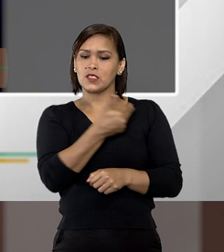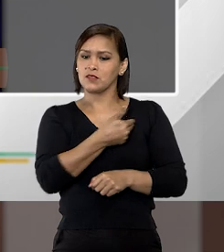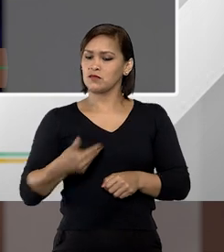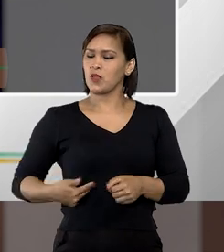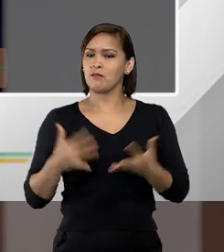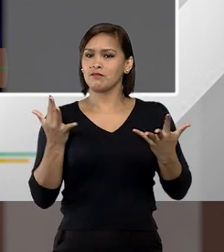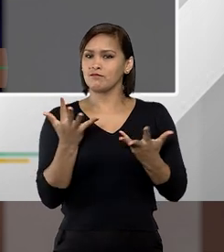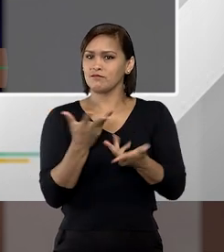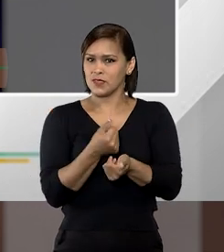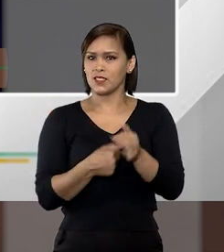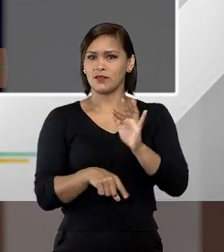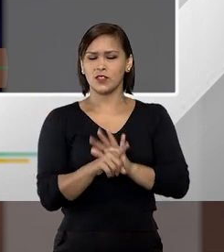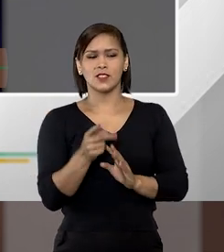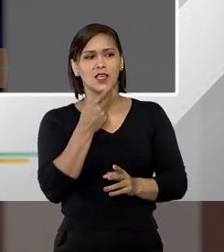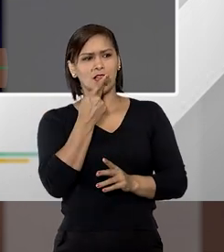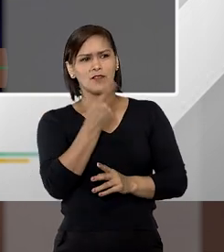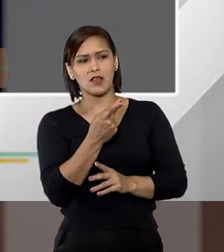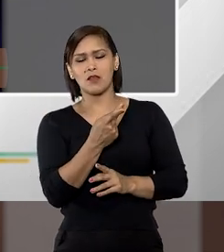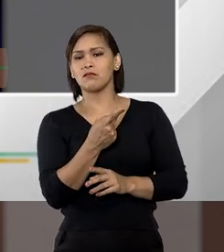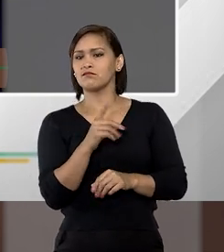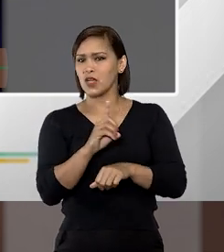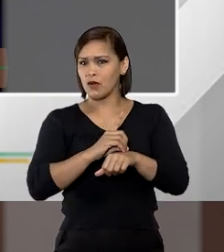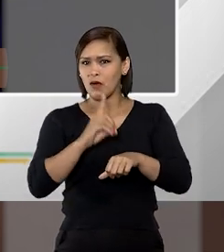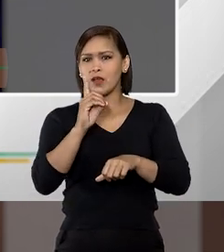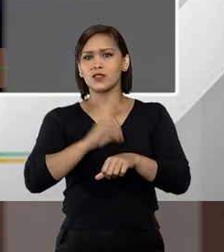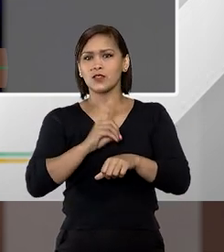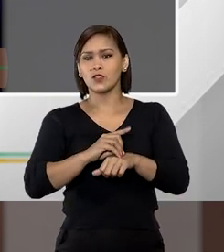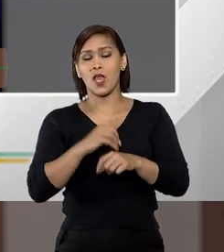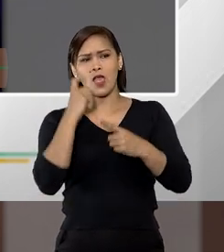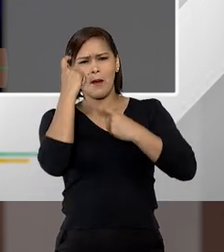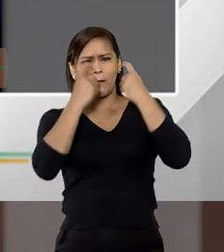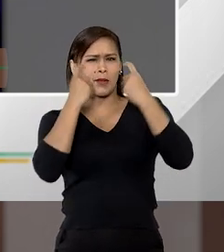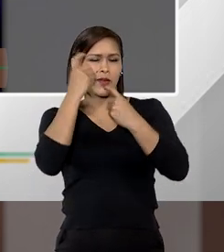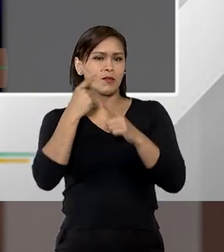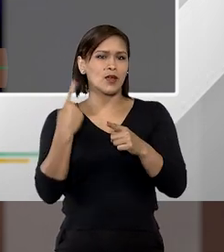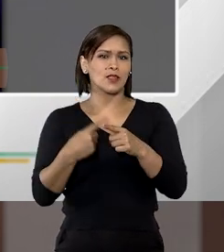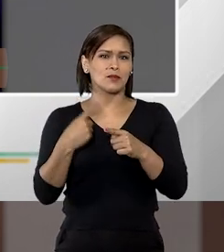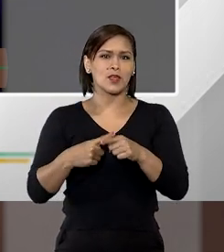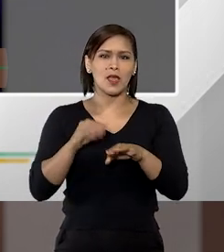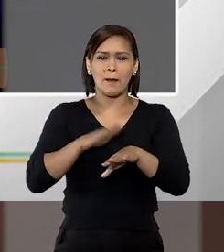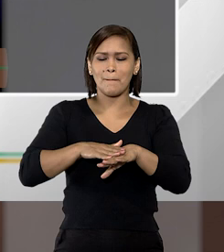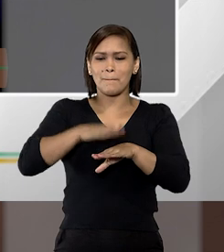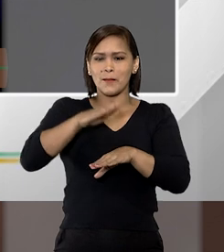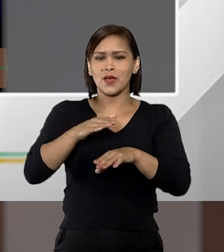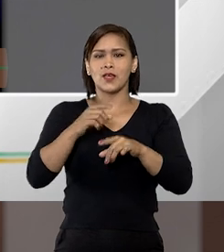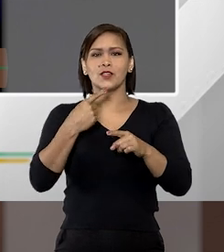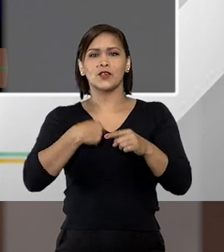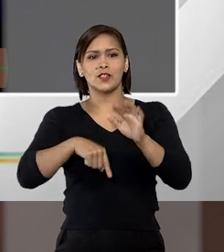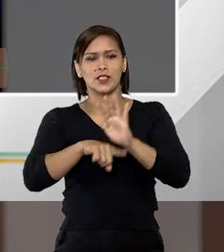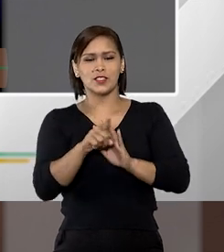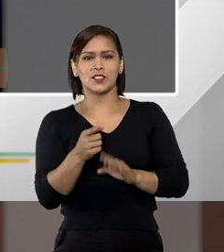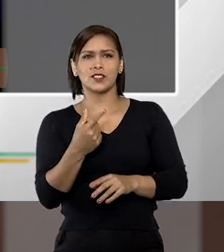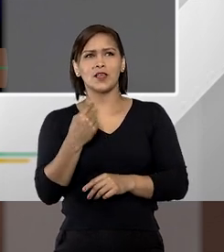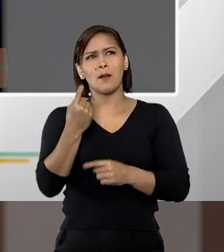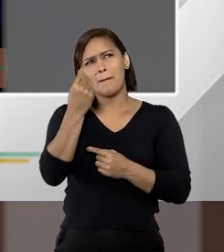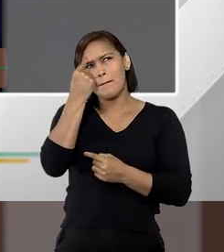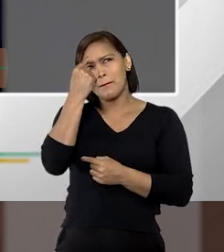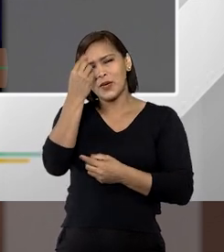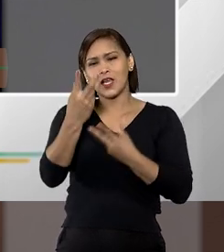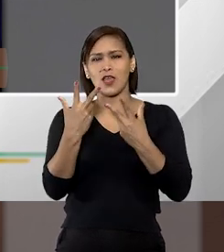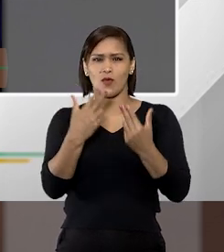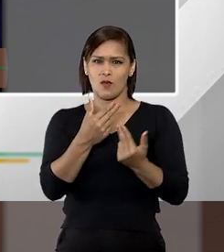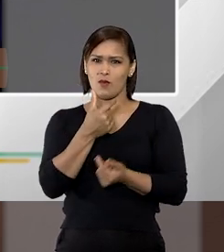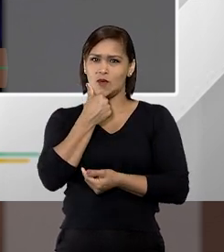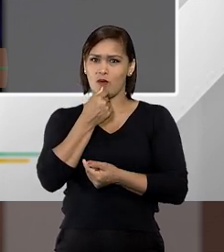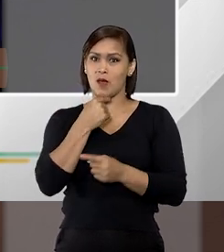excelente servidora ela disse para mim poxa doutor eu fiquei preocupado porque na maioria dos casos aqui a gente vê que o homem pensa com a cabeça de homem daí eu